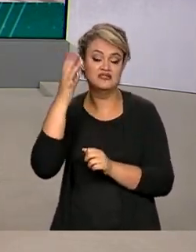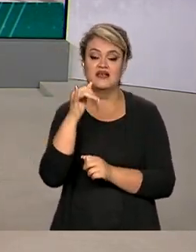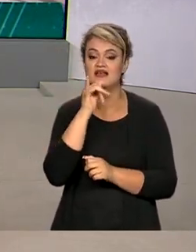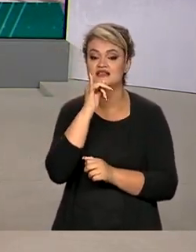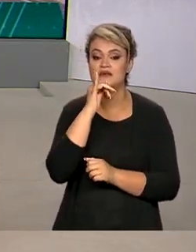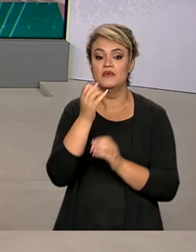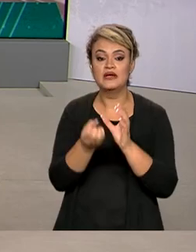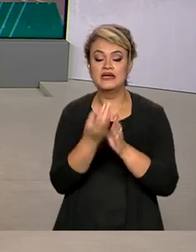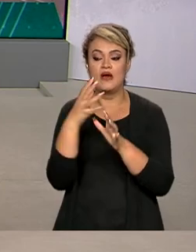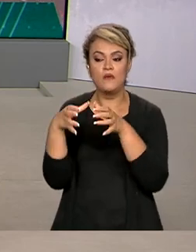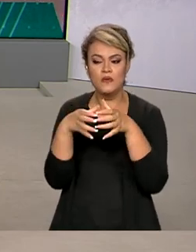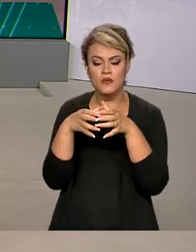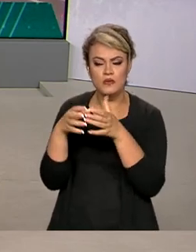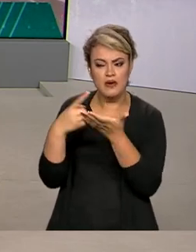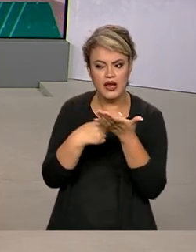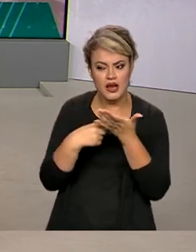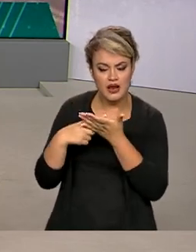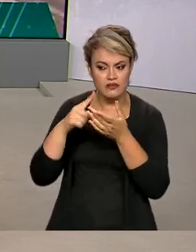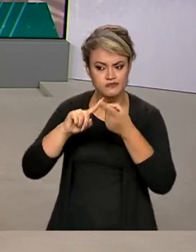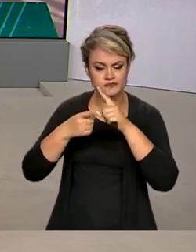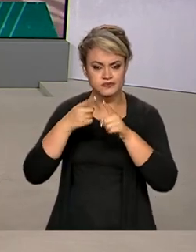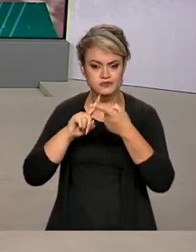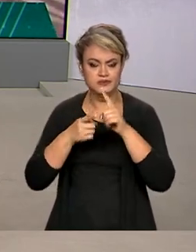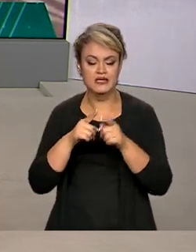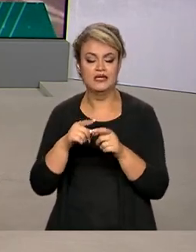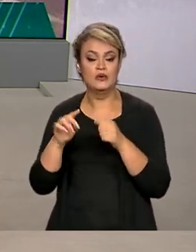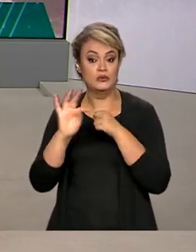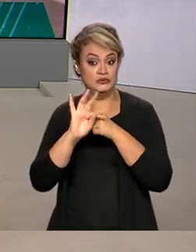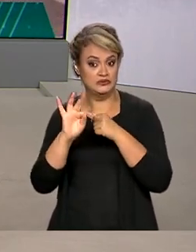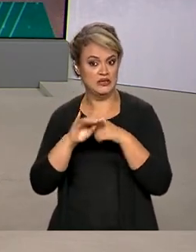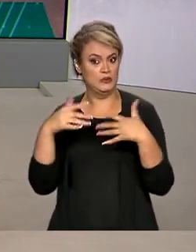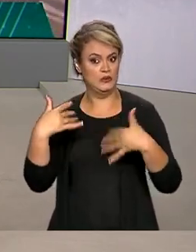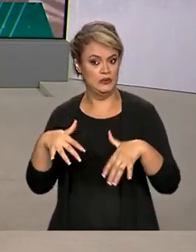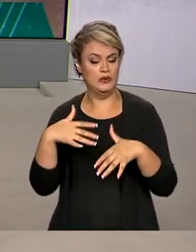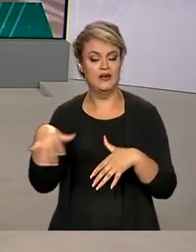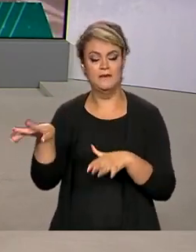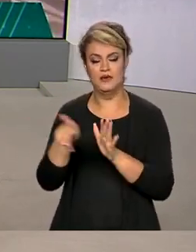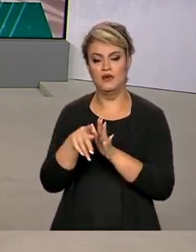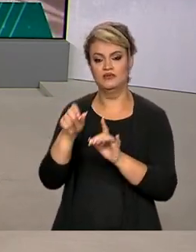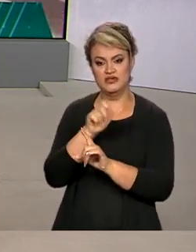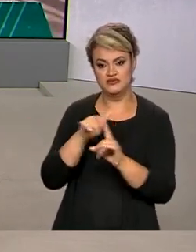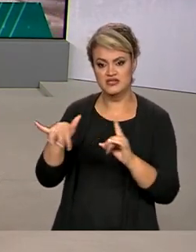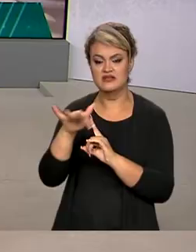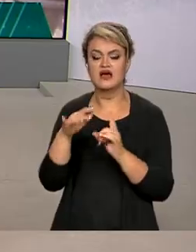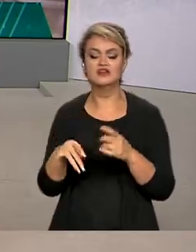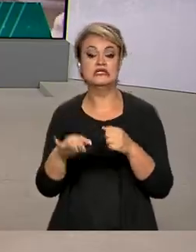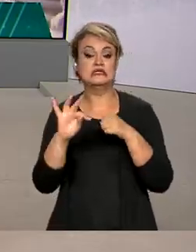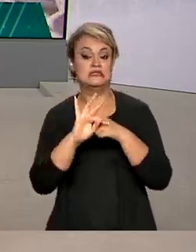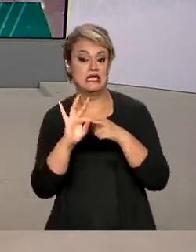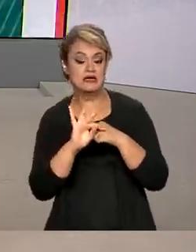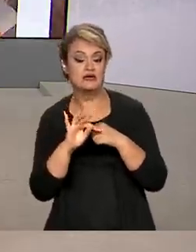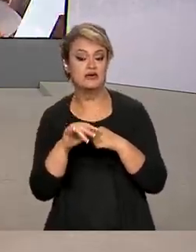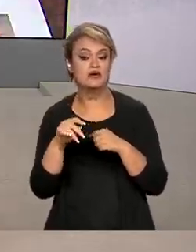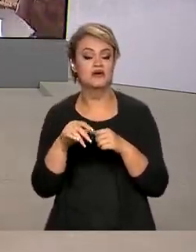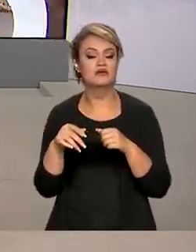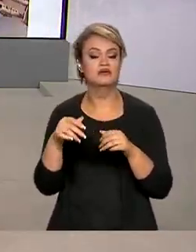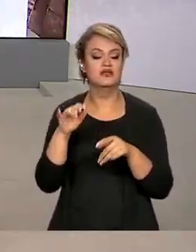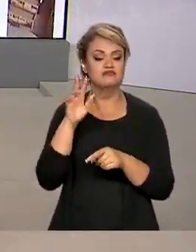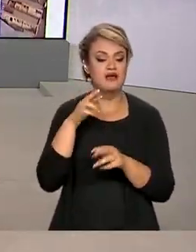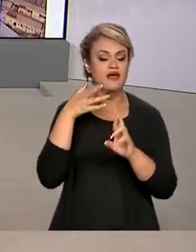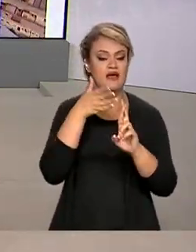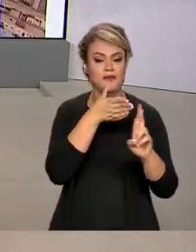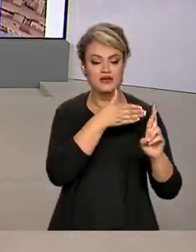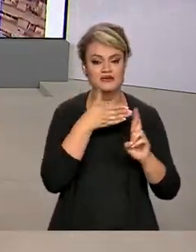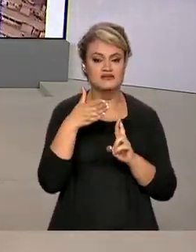criação de uma comissão específica, integrada por técnicos renomados da sociedade e por técnicos também representantes das